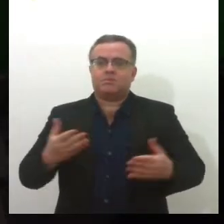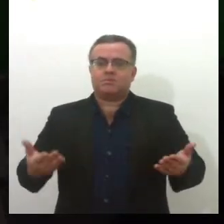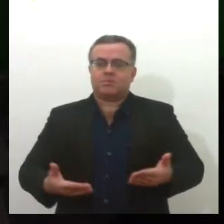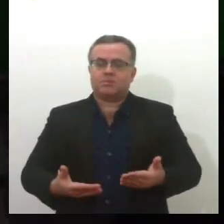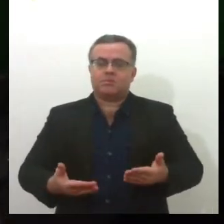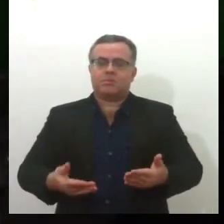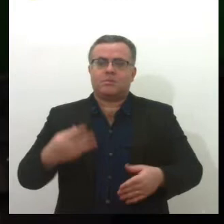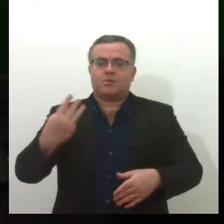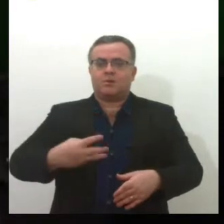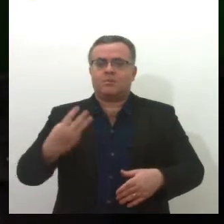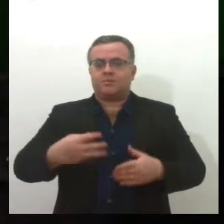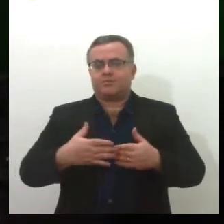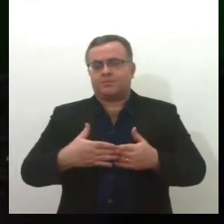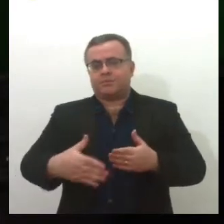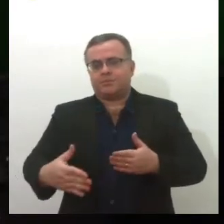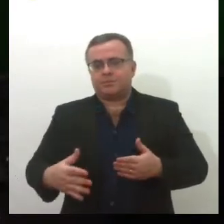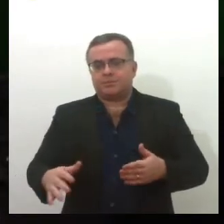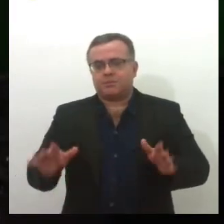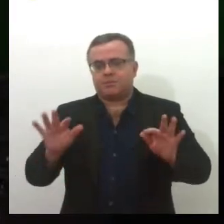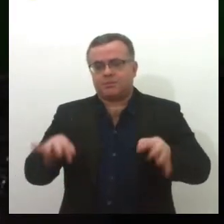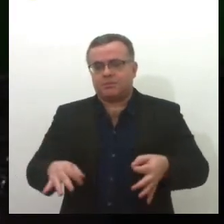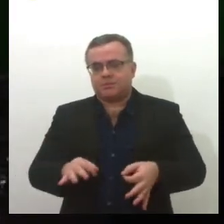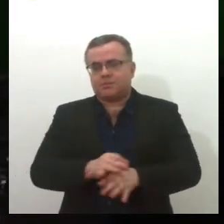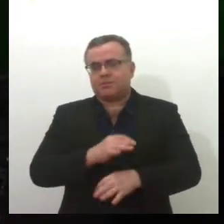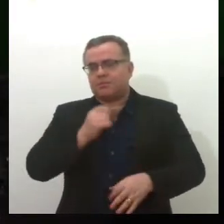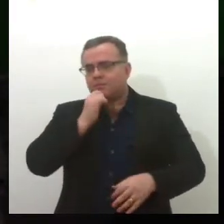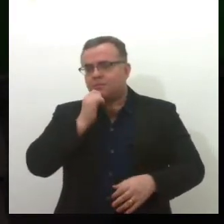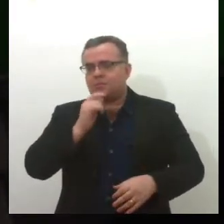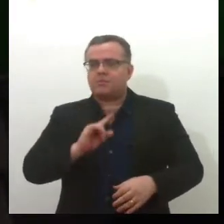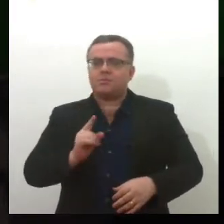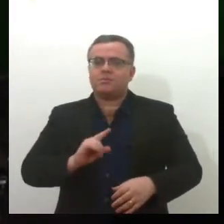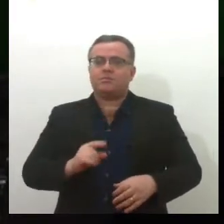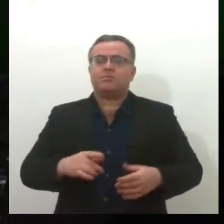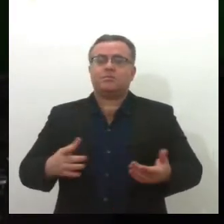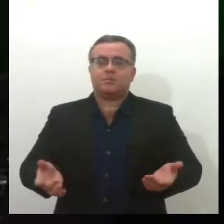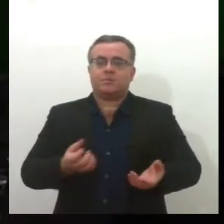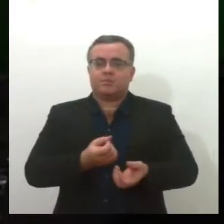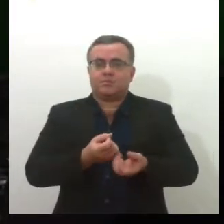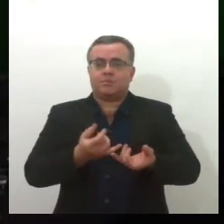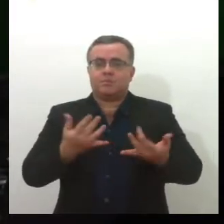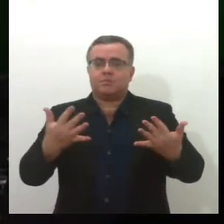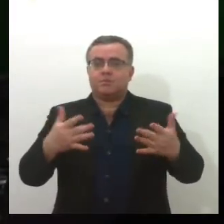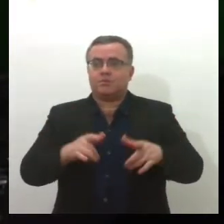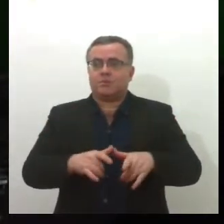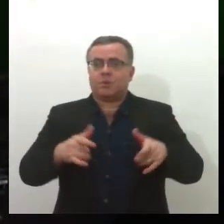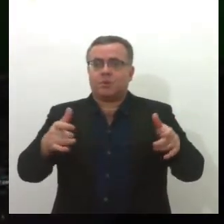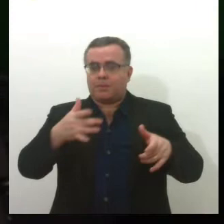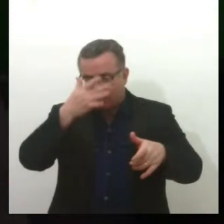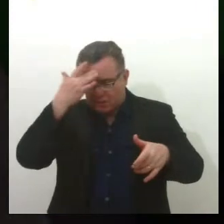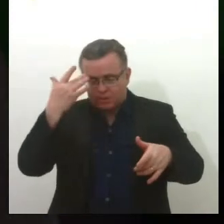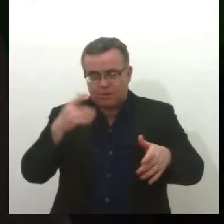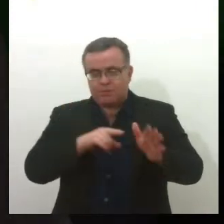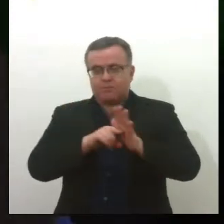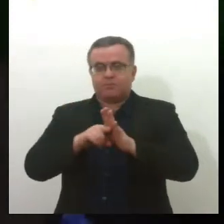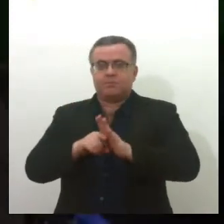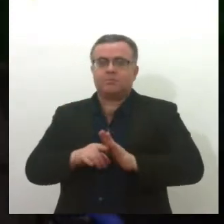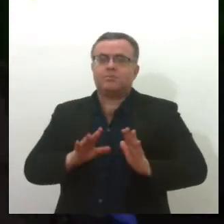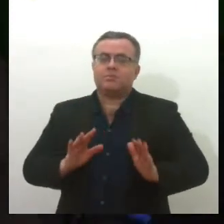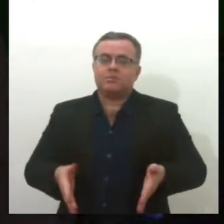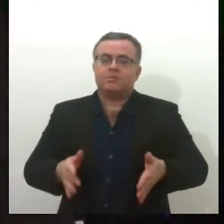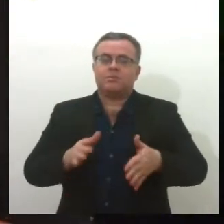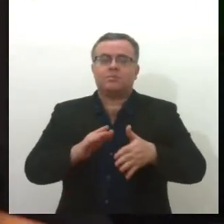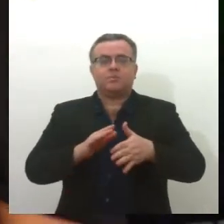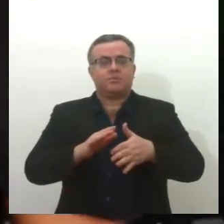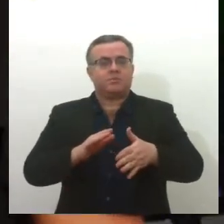terceiro ciclo. Ainda não encerramos, mas já percebemos esse crescimento no número de amostras coletadas. Segundo os moradores,